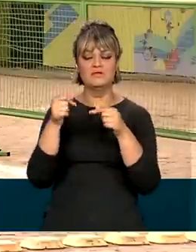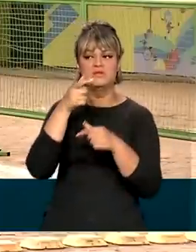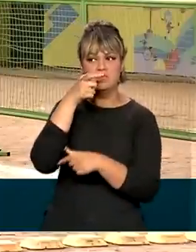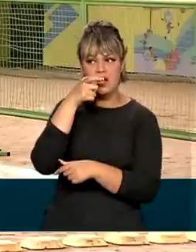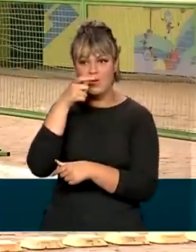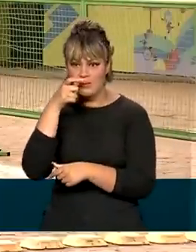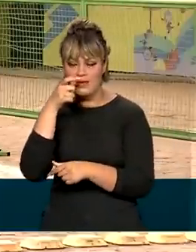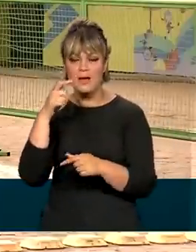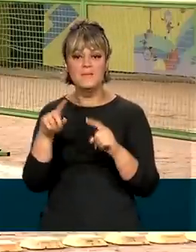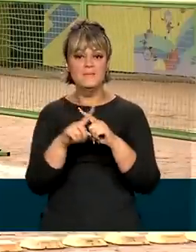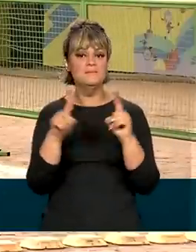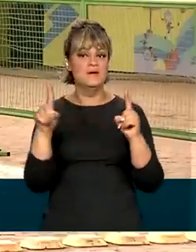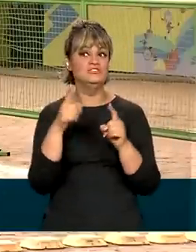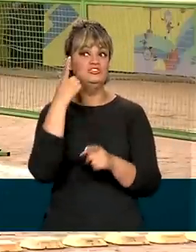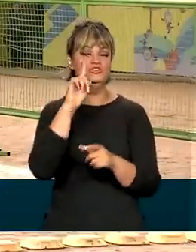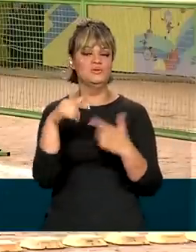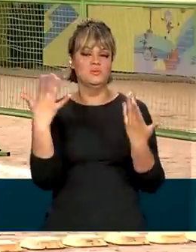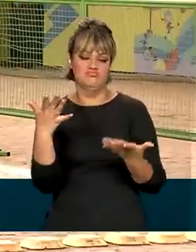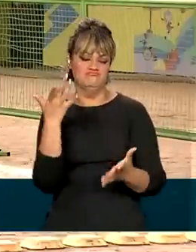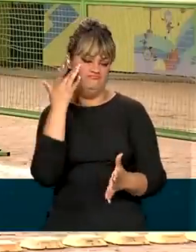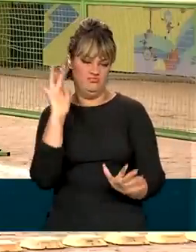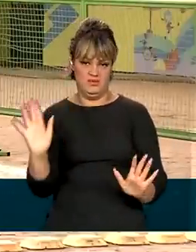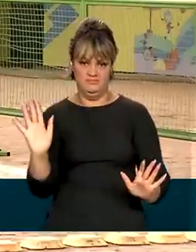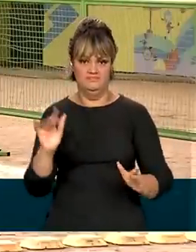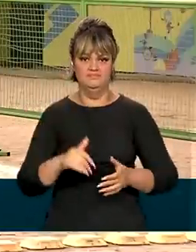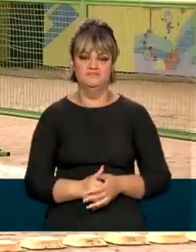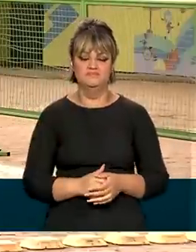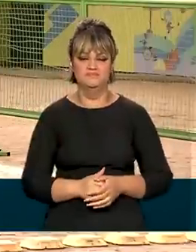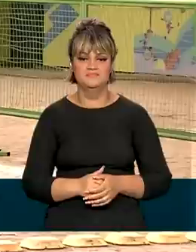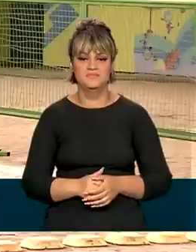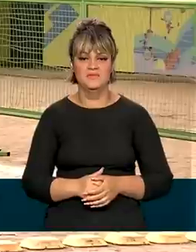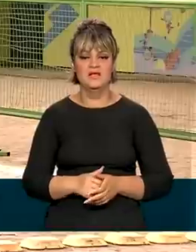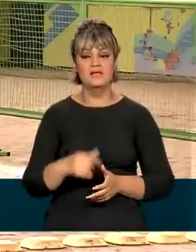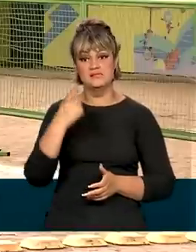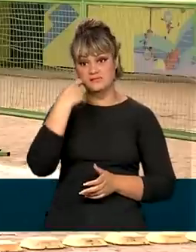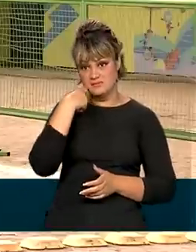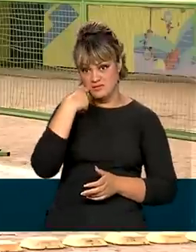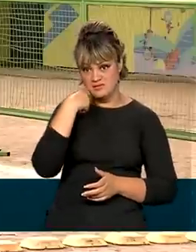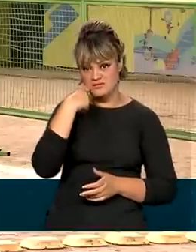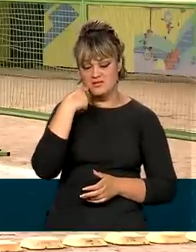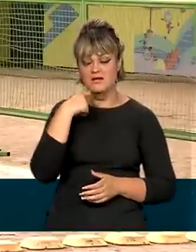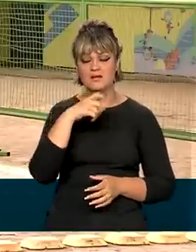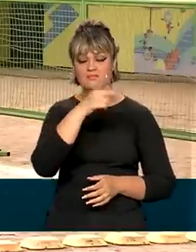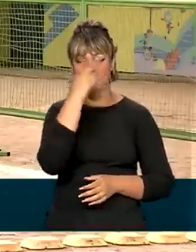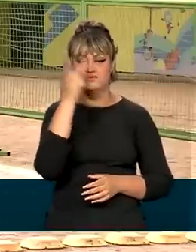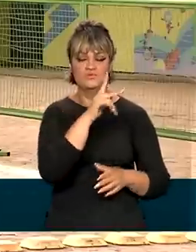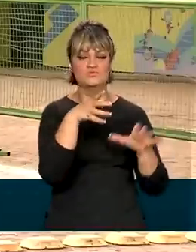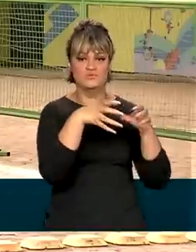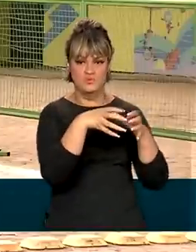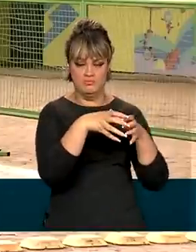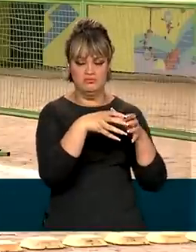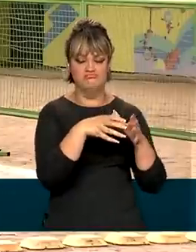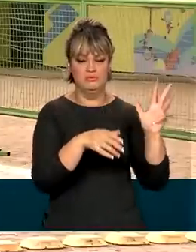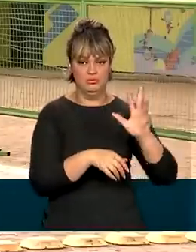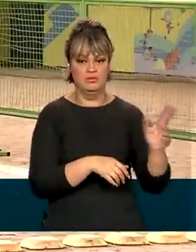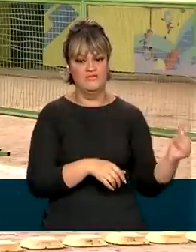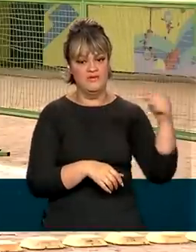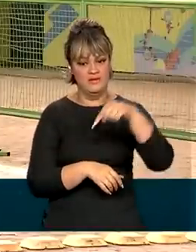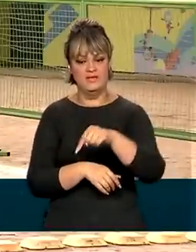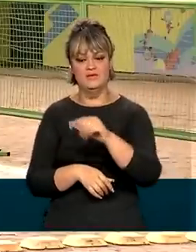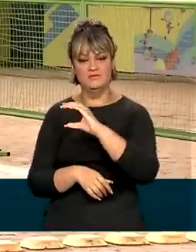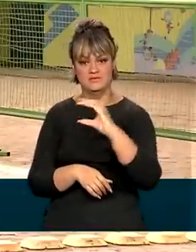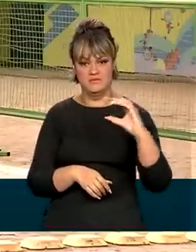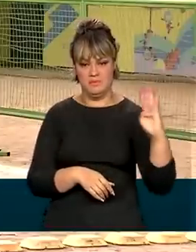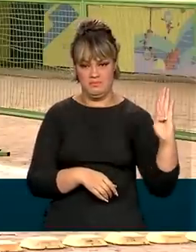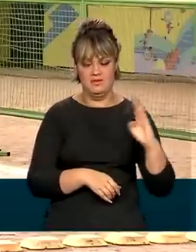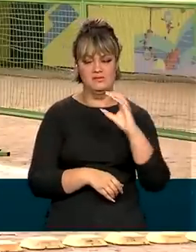trabalhos, mas ainda não há uma data definida para isso acontecer. Na sexta-feira, integrantes da equipe vieram aqui ao CCBB